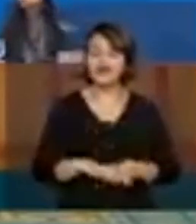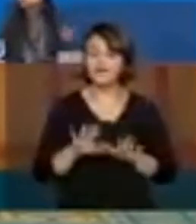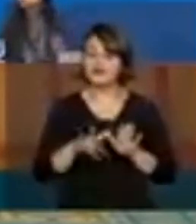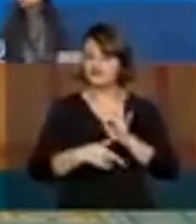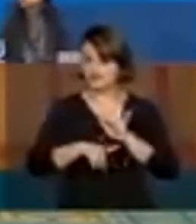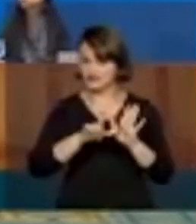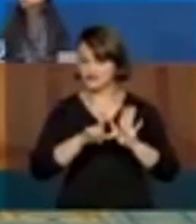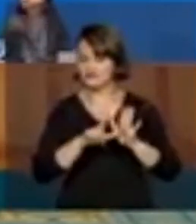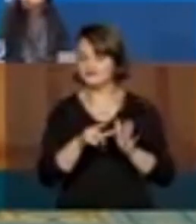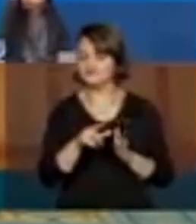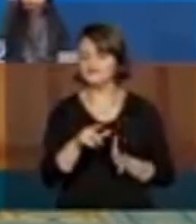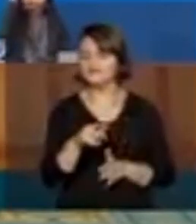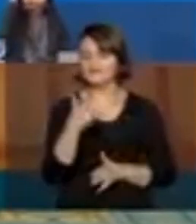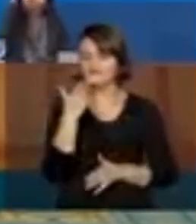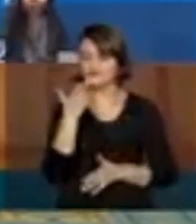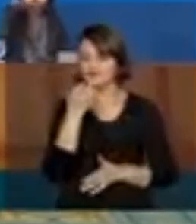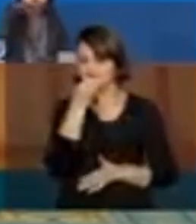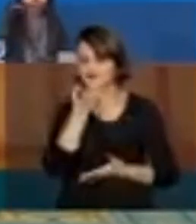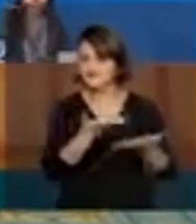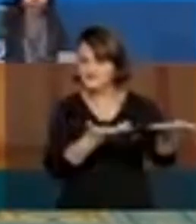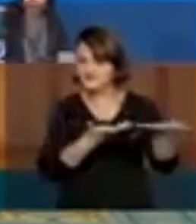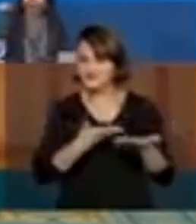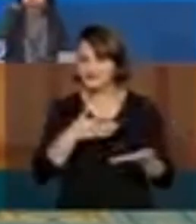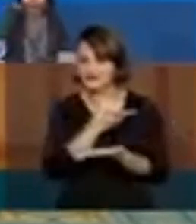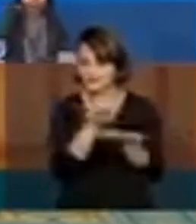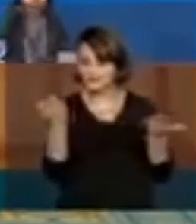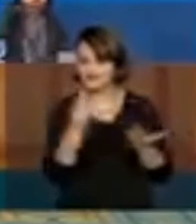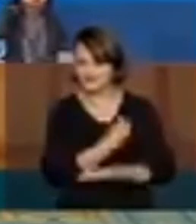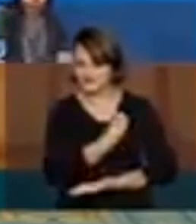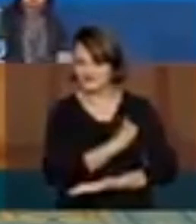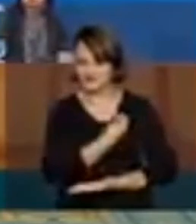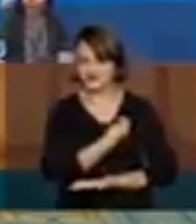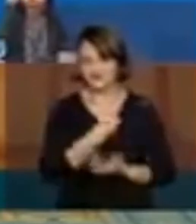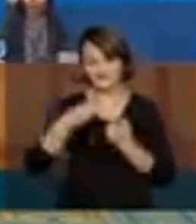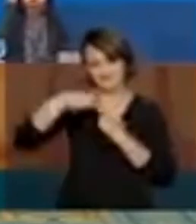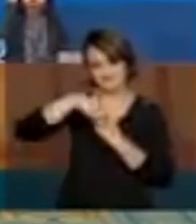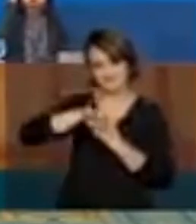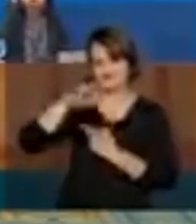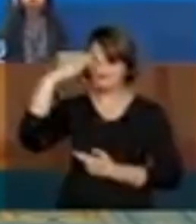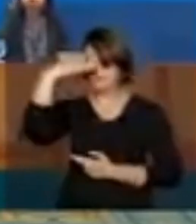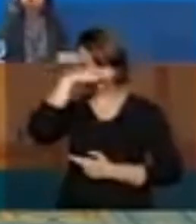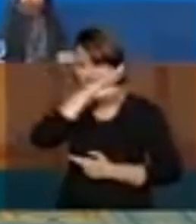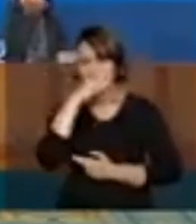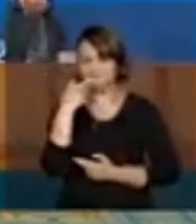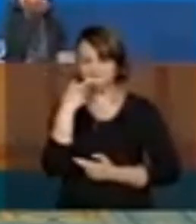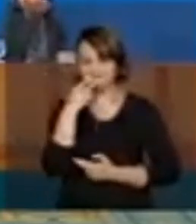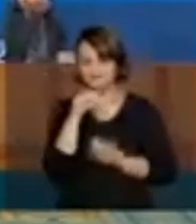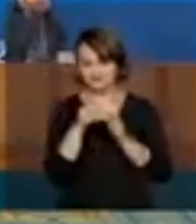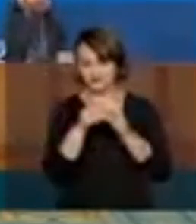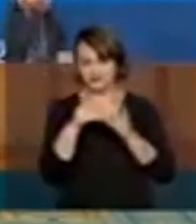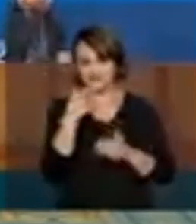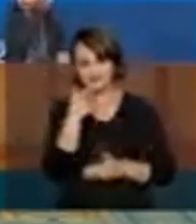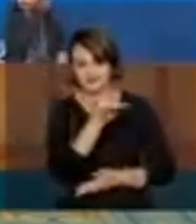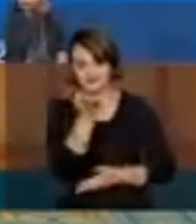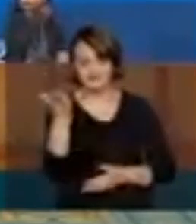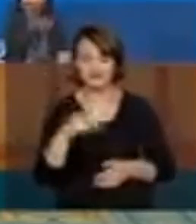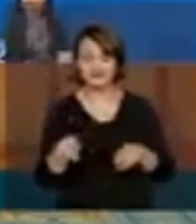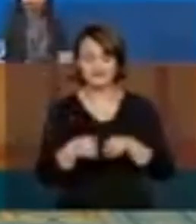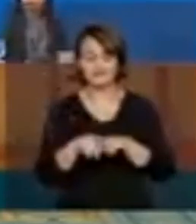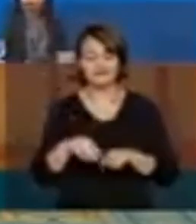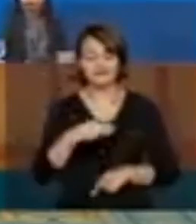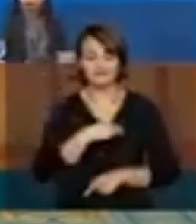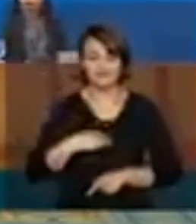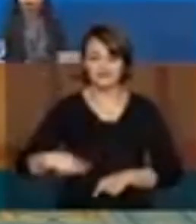mais nada, dar as boas-vindas a todos os presentes, em nome do nosso presidente, Jair Messias Bolsonaro, e do nosso ministro da Cidadania,